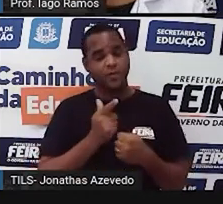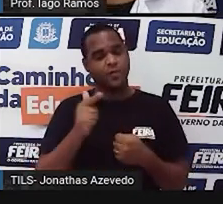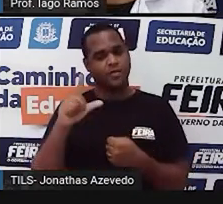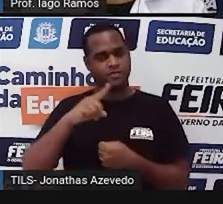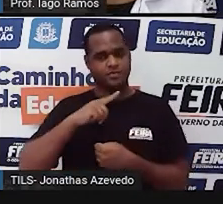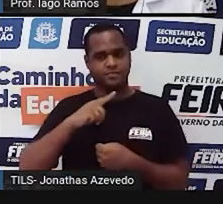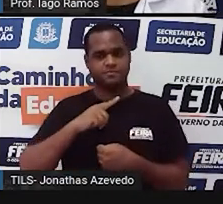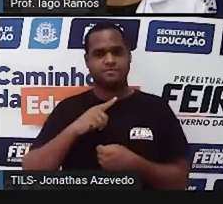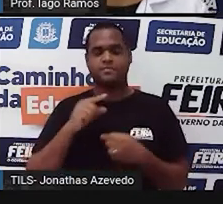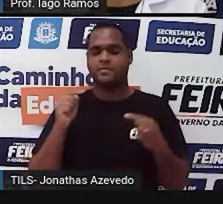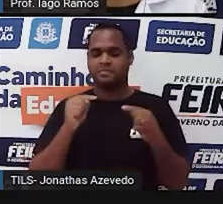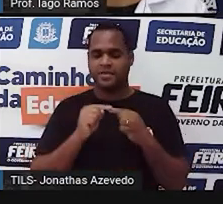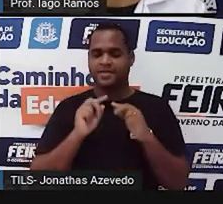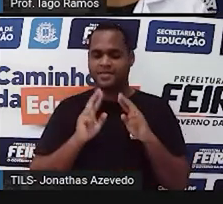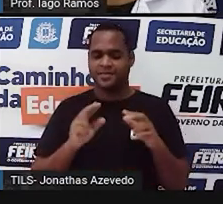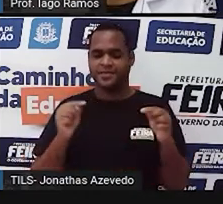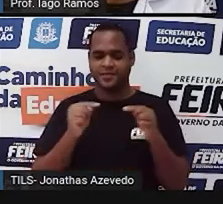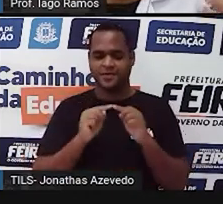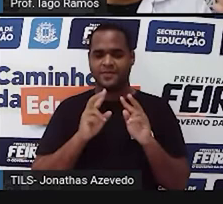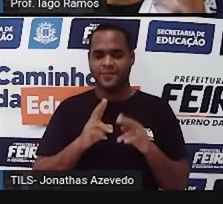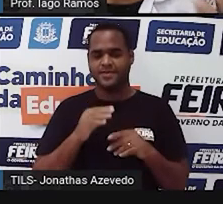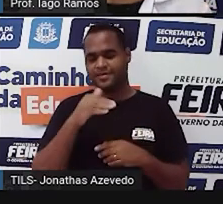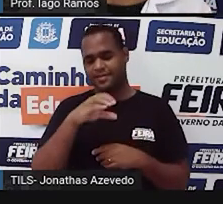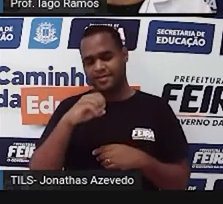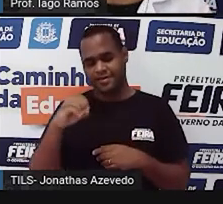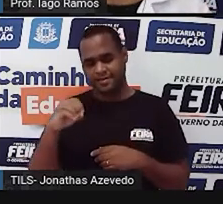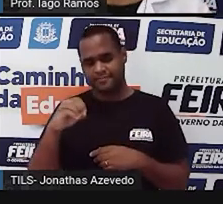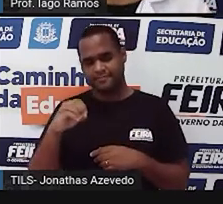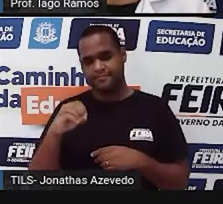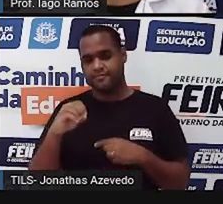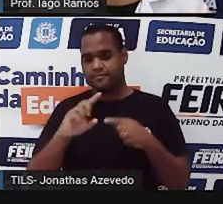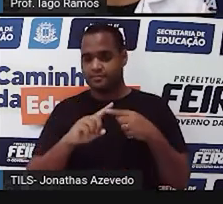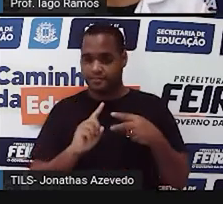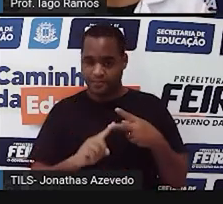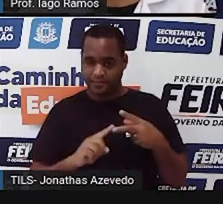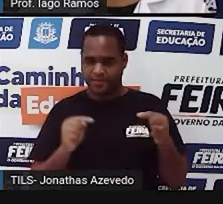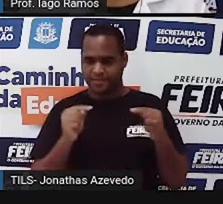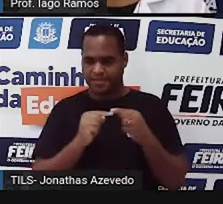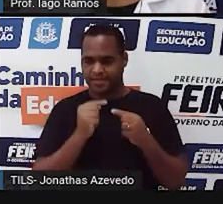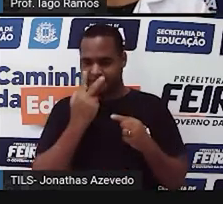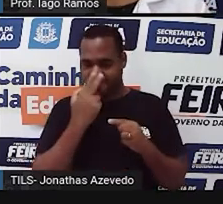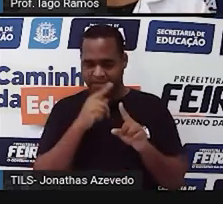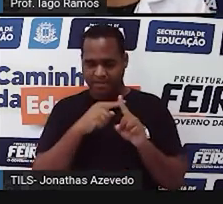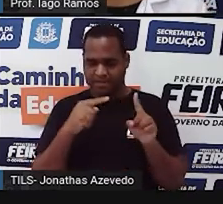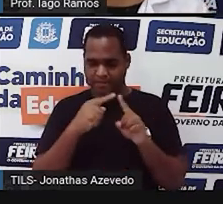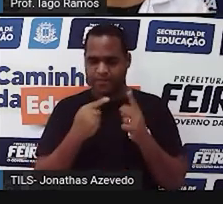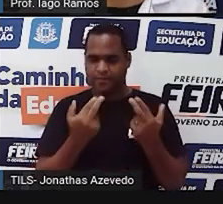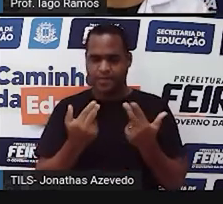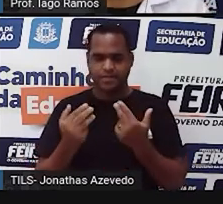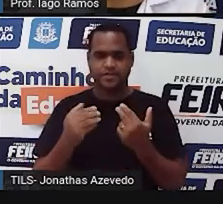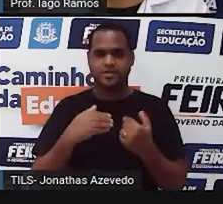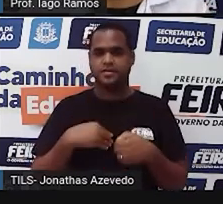outra tem que ser igual a 100. Já que as duas têm massas iguais, eu faço 100 dividido por 2,